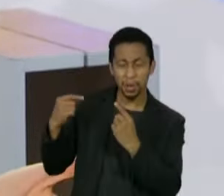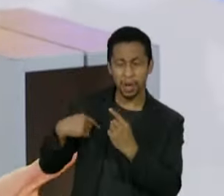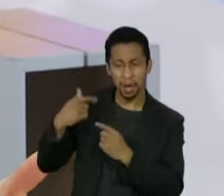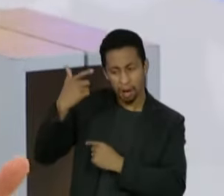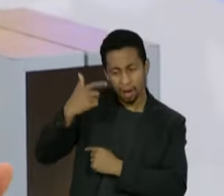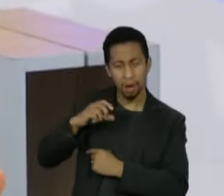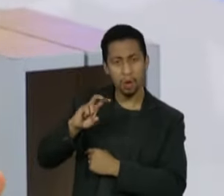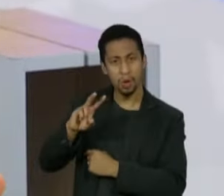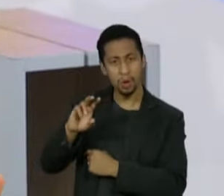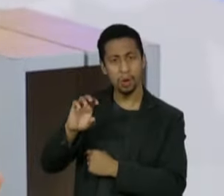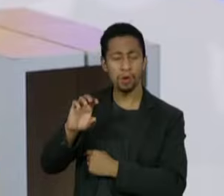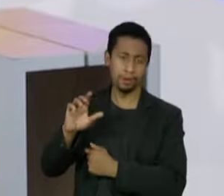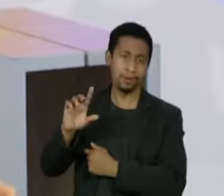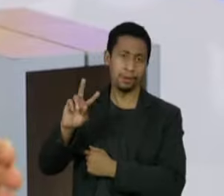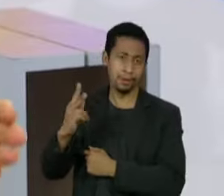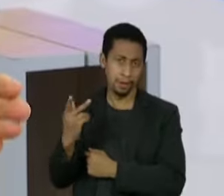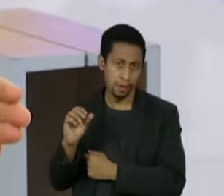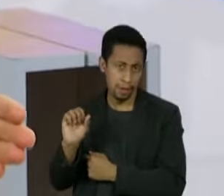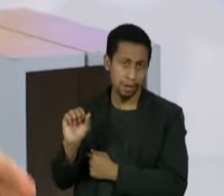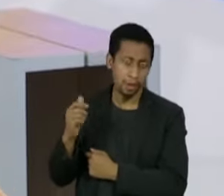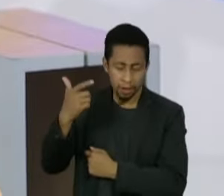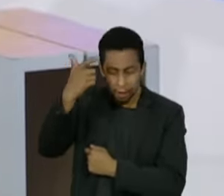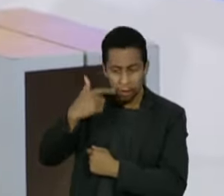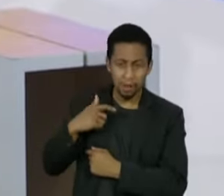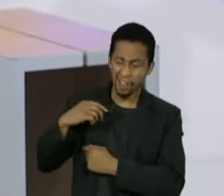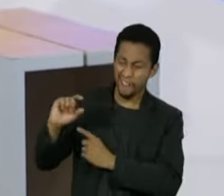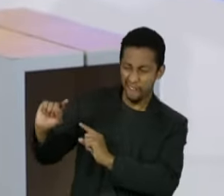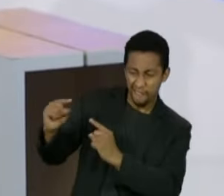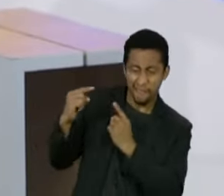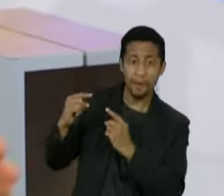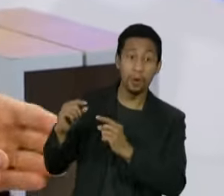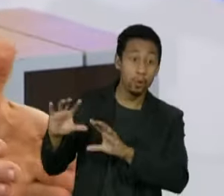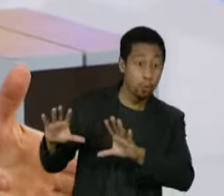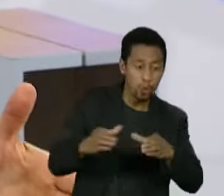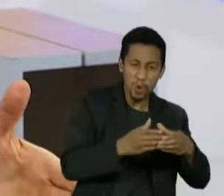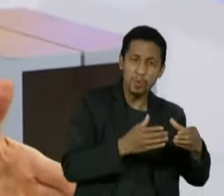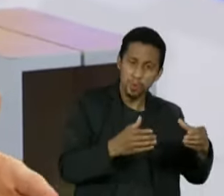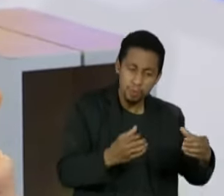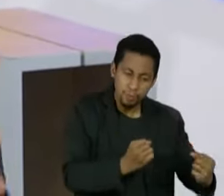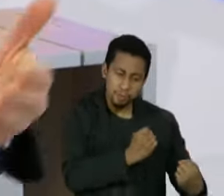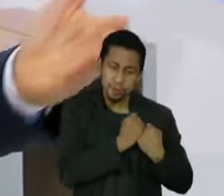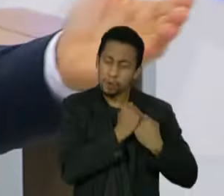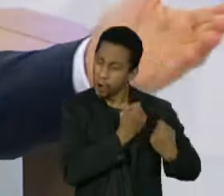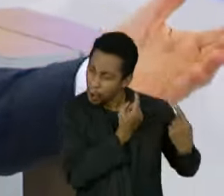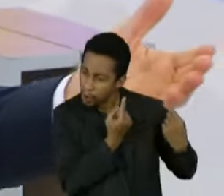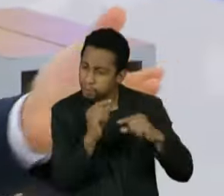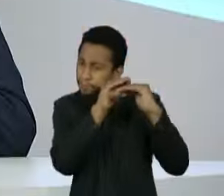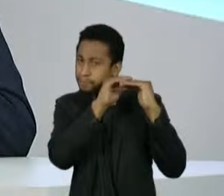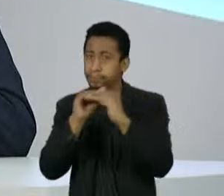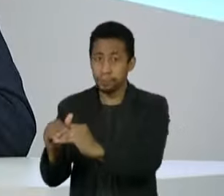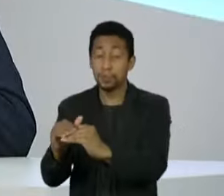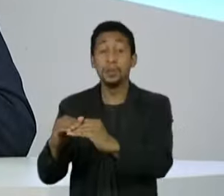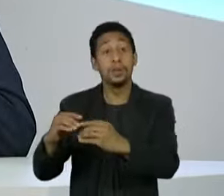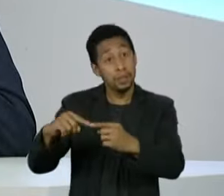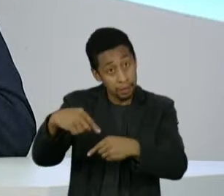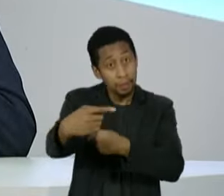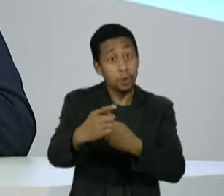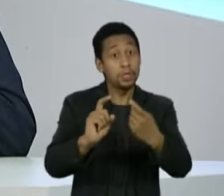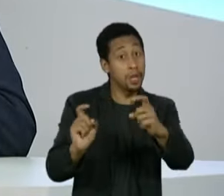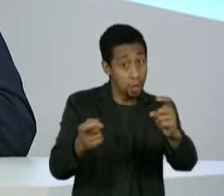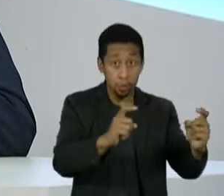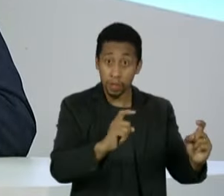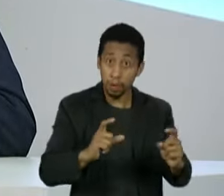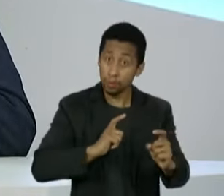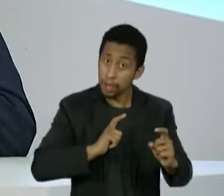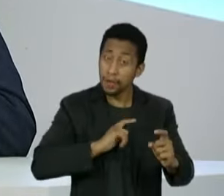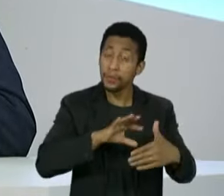tomar a proporção que tomou, eu tive a reunião de líderes. E na reunião de líderes, todos novamente se solidarizando e eu falei assim,